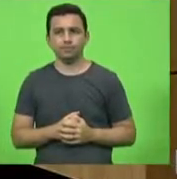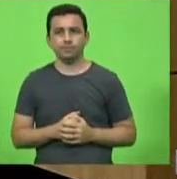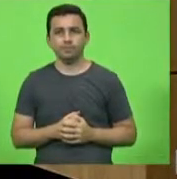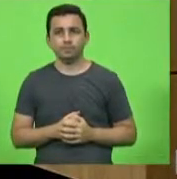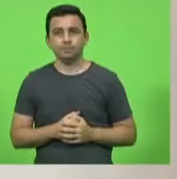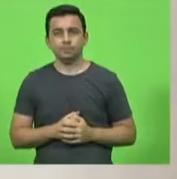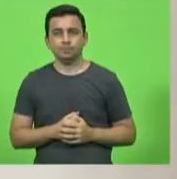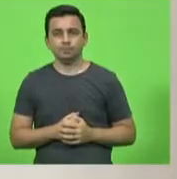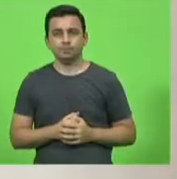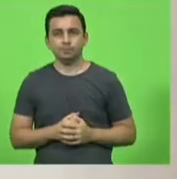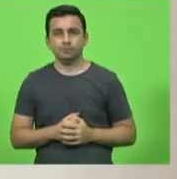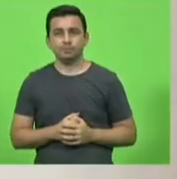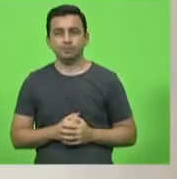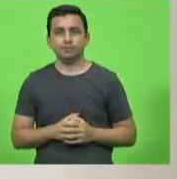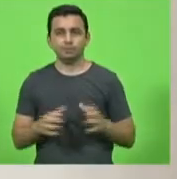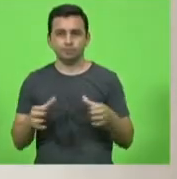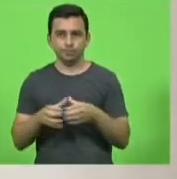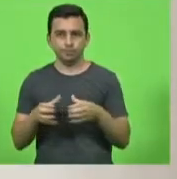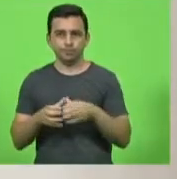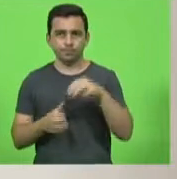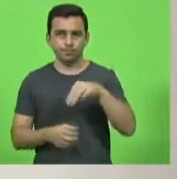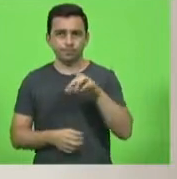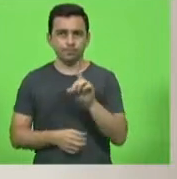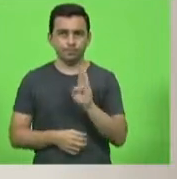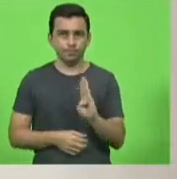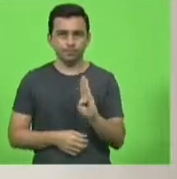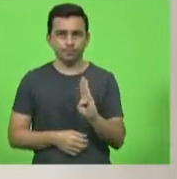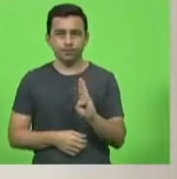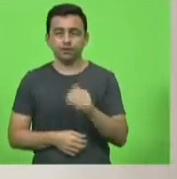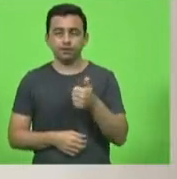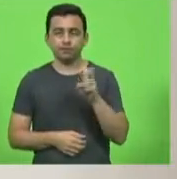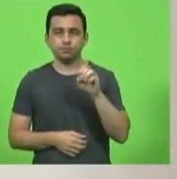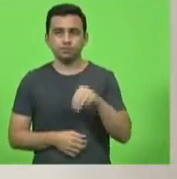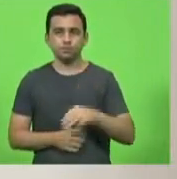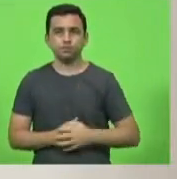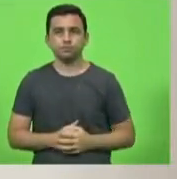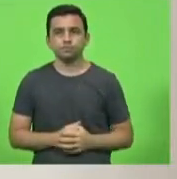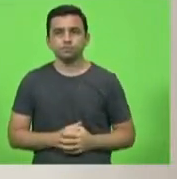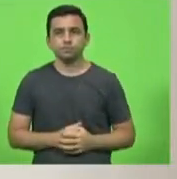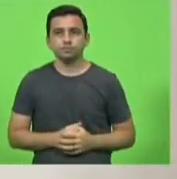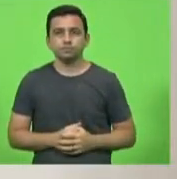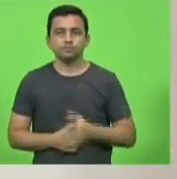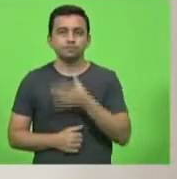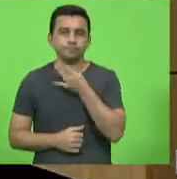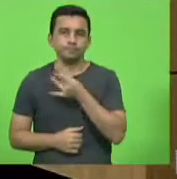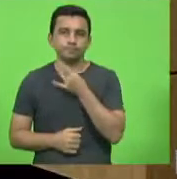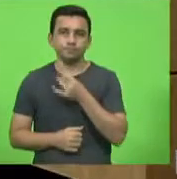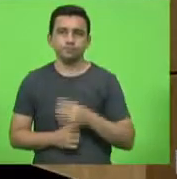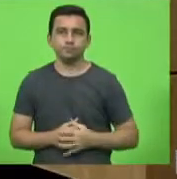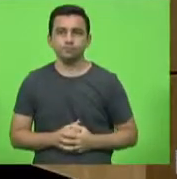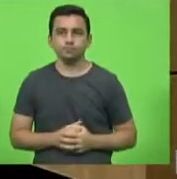Bloco MDB Partido Novo por 15 minutos deputado Valdir Cubalquini